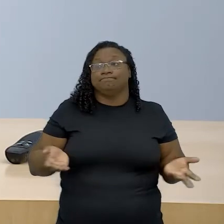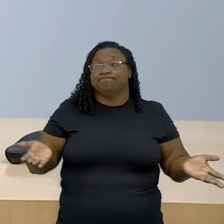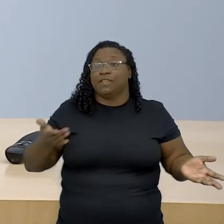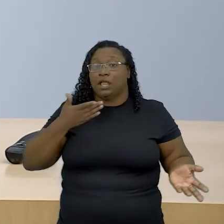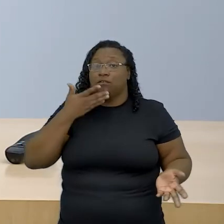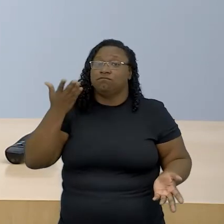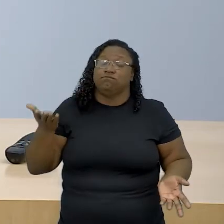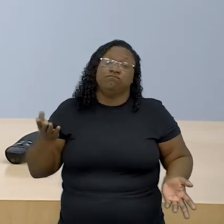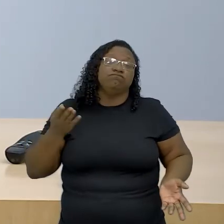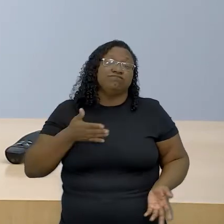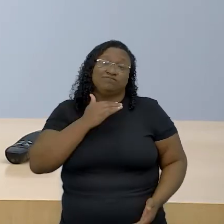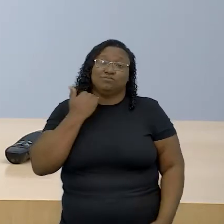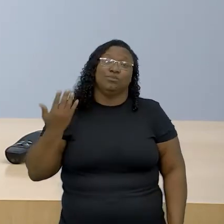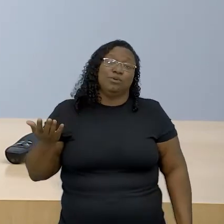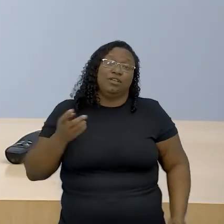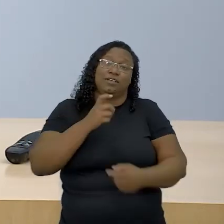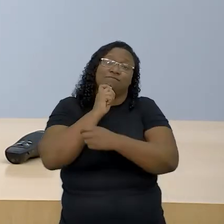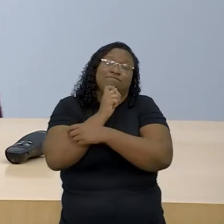de frio.